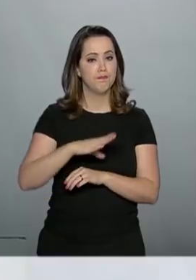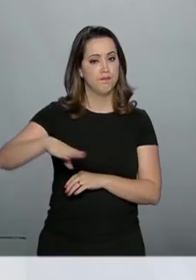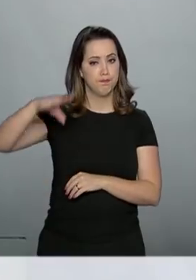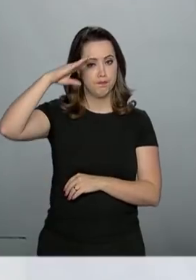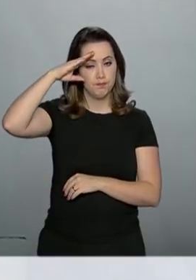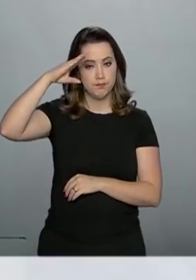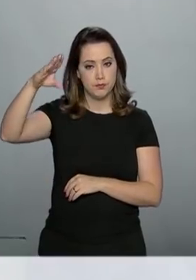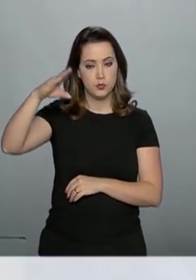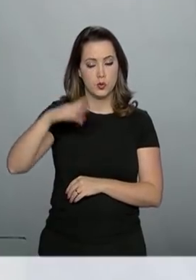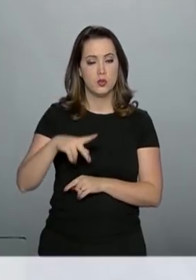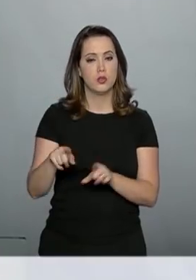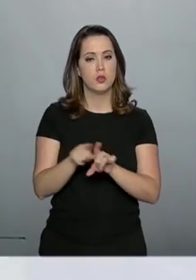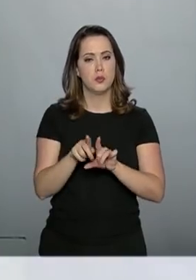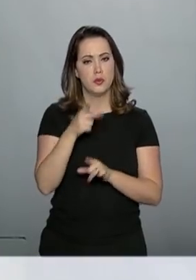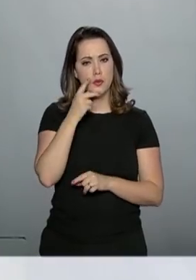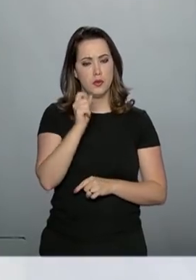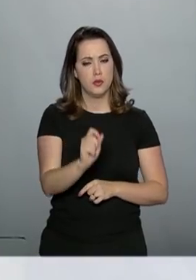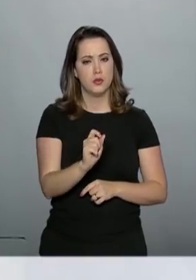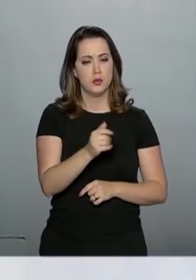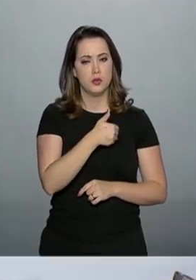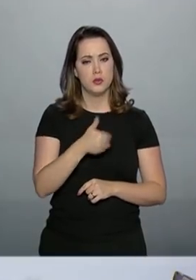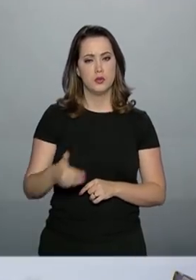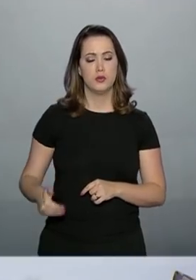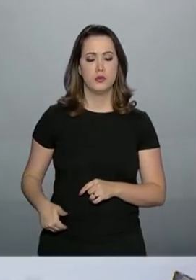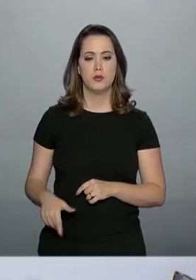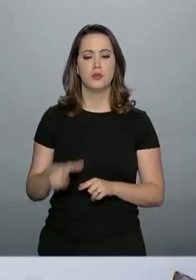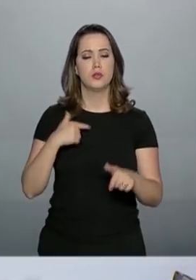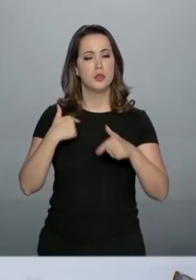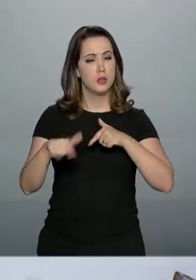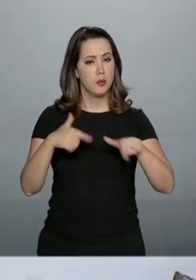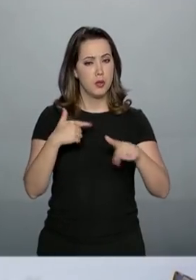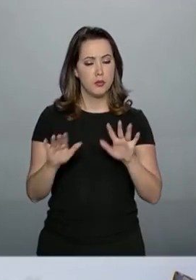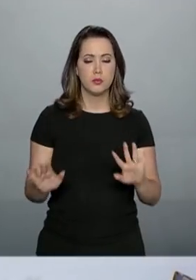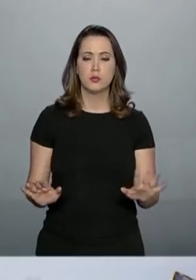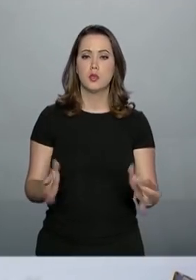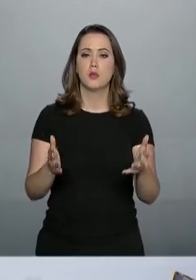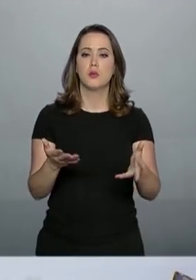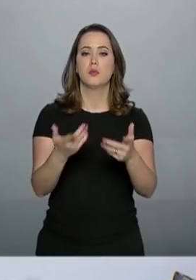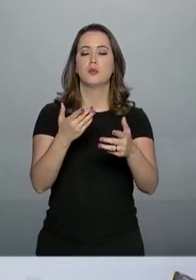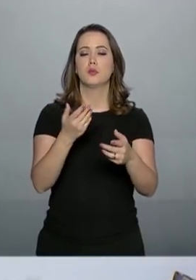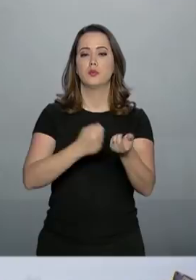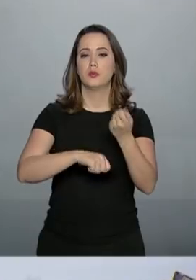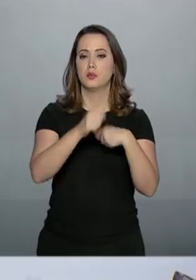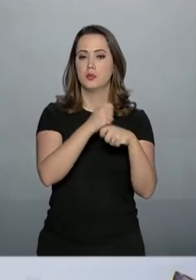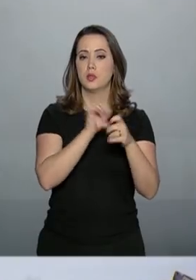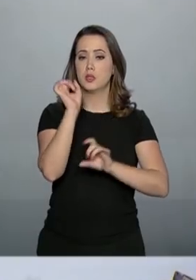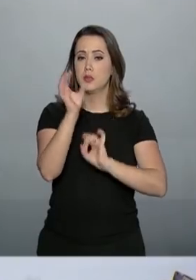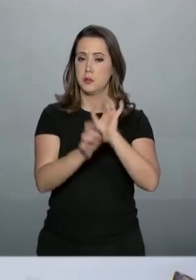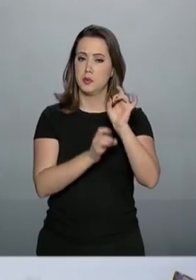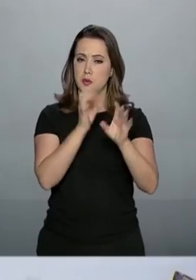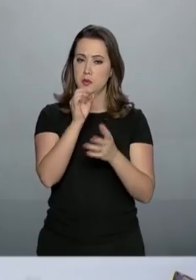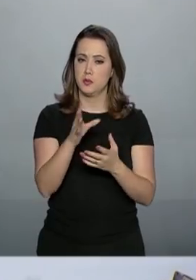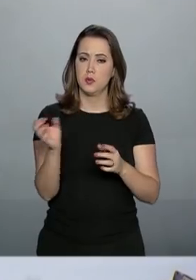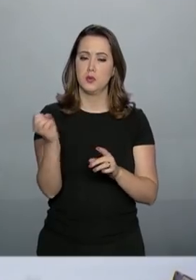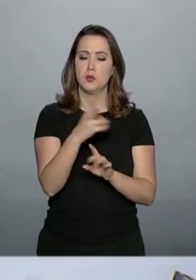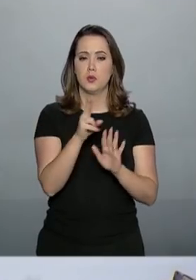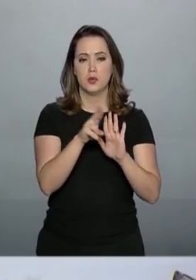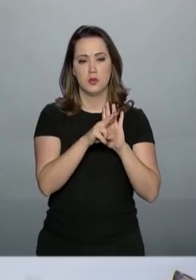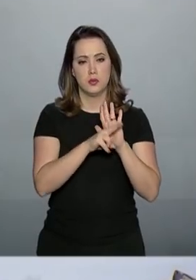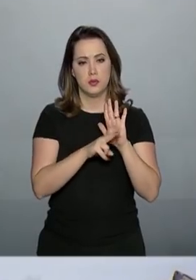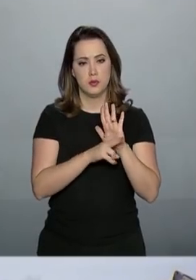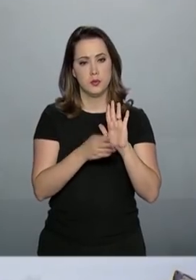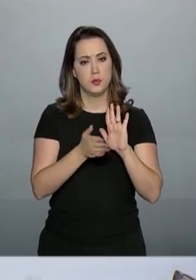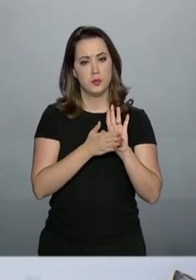armadas. Mourão destacou ainda que o governo tem agido para impulsionar a economia, especialmente com as reformas